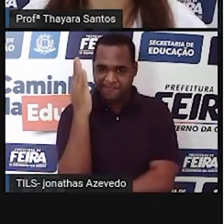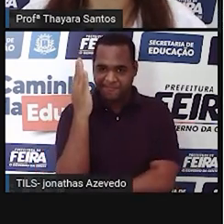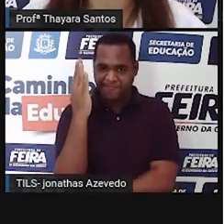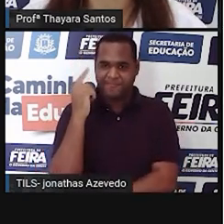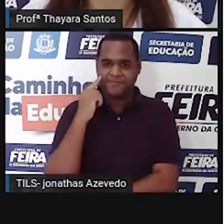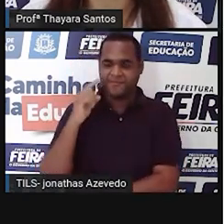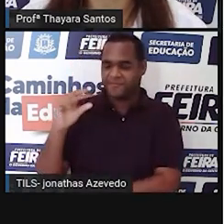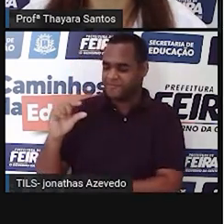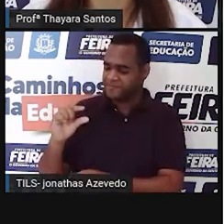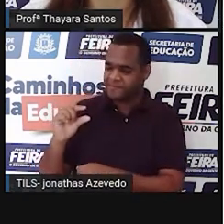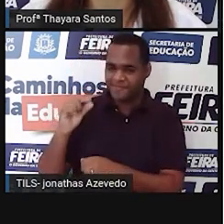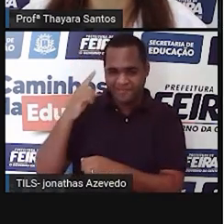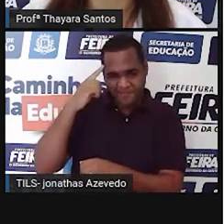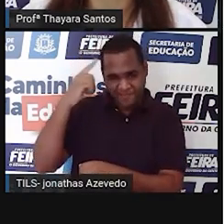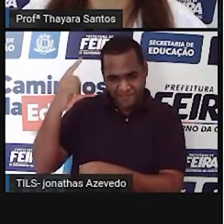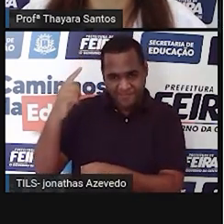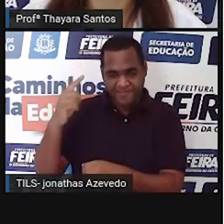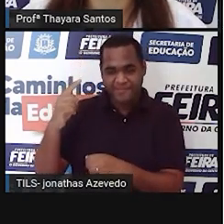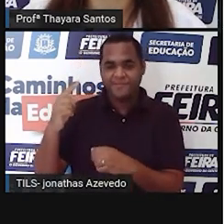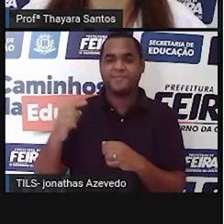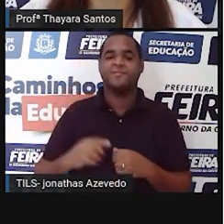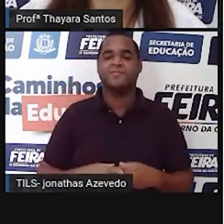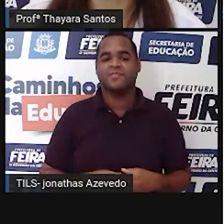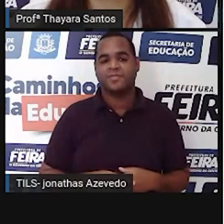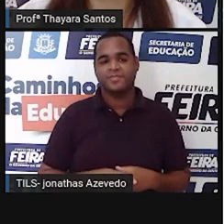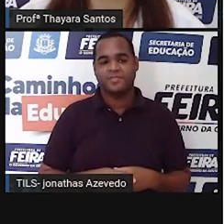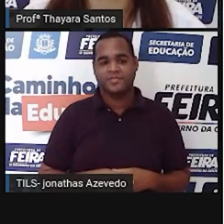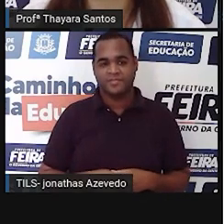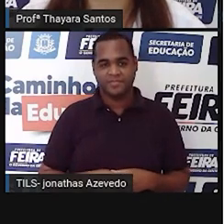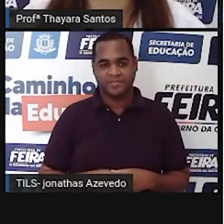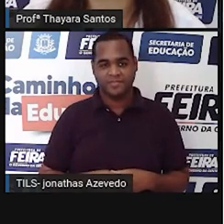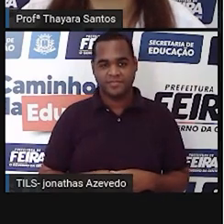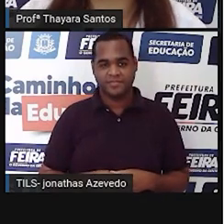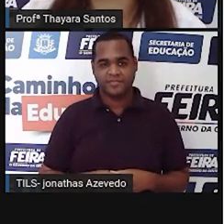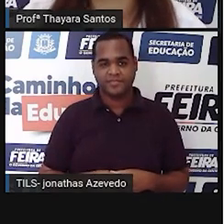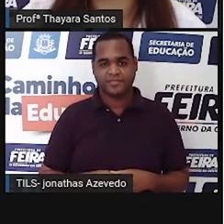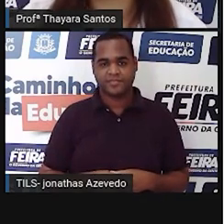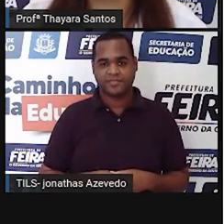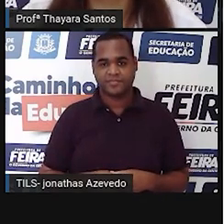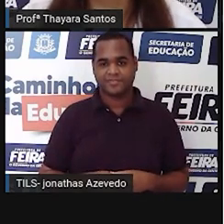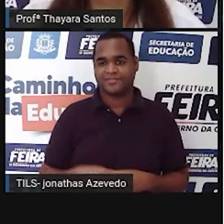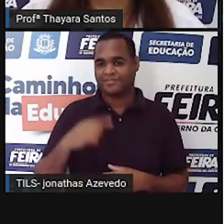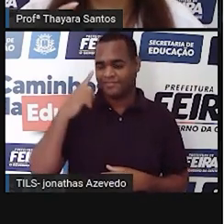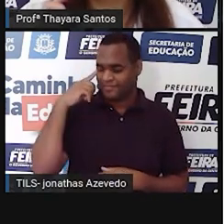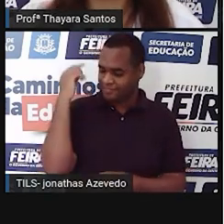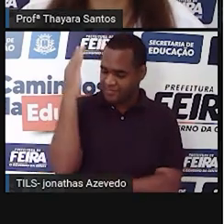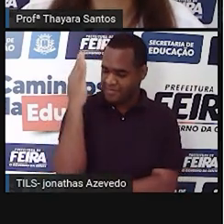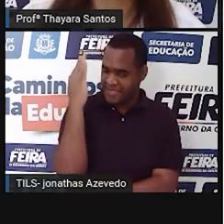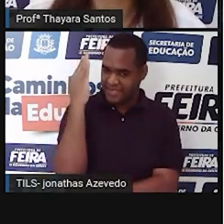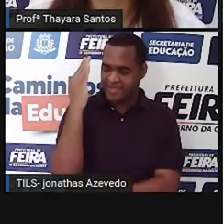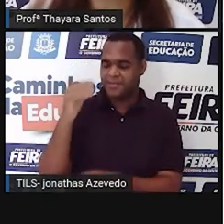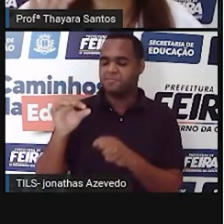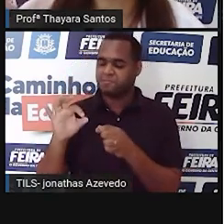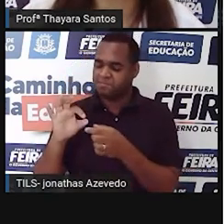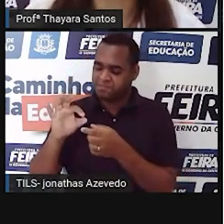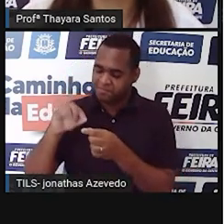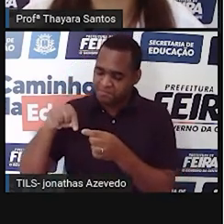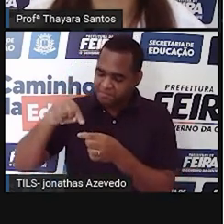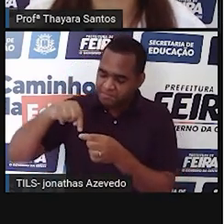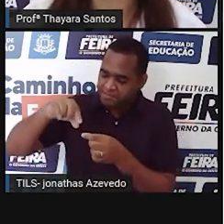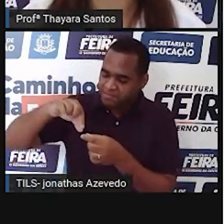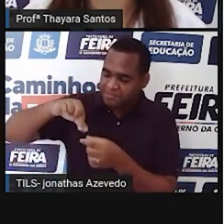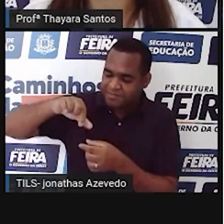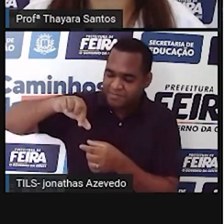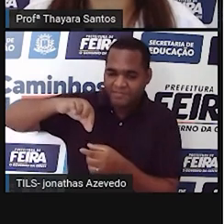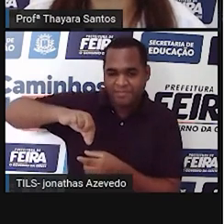Cortiça é aquele material que é fabricado, com o qual a gente fabrica a rolha dos linhos. É um pedaço de madeira, é uma casca de